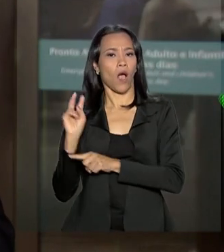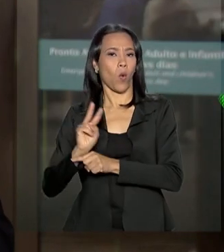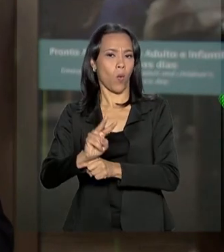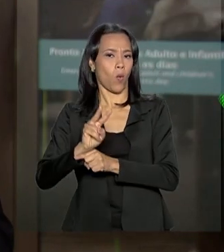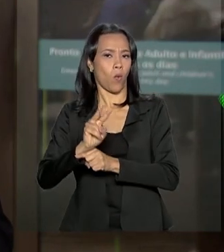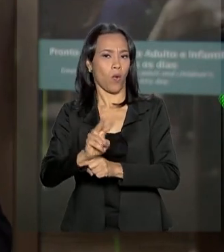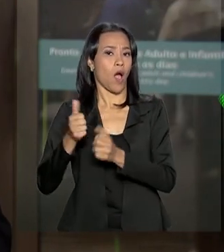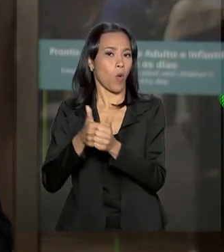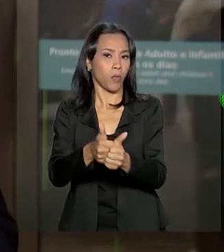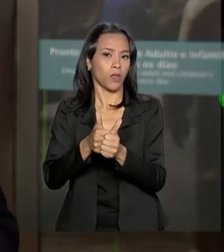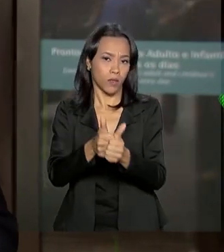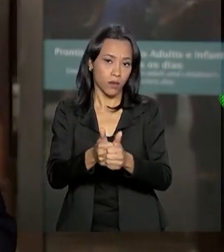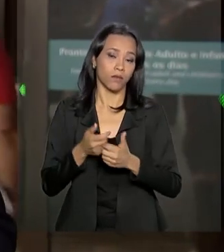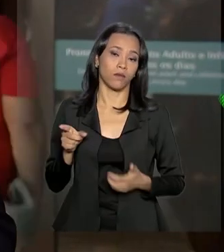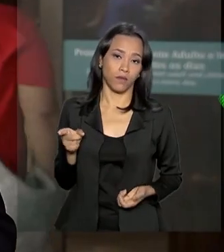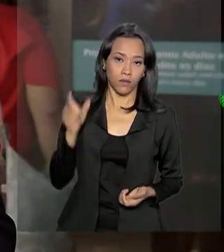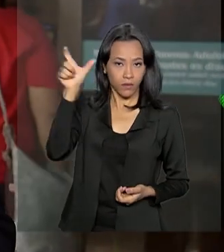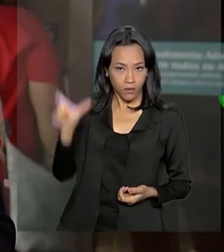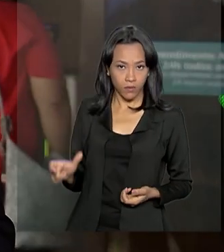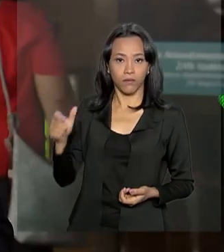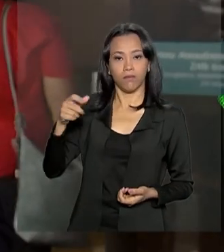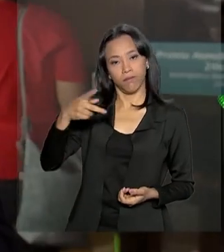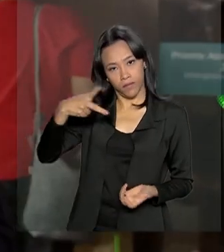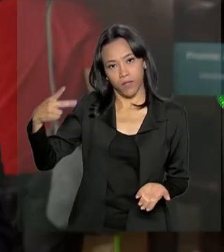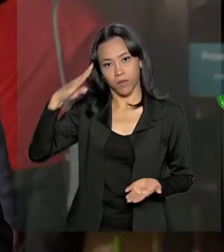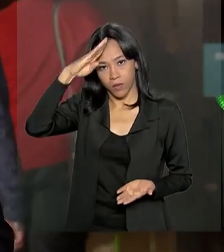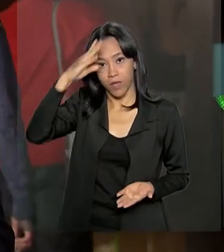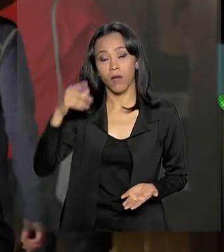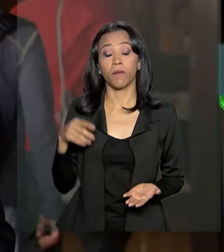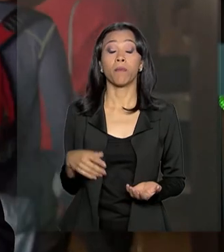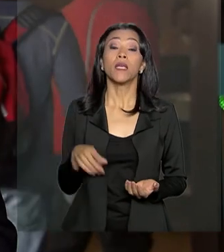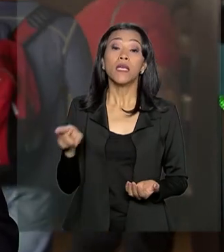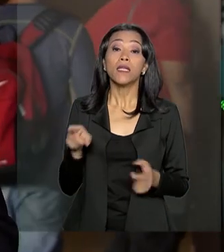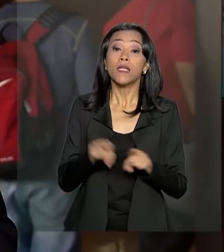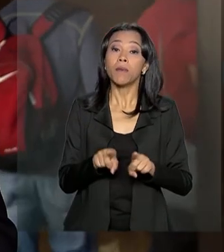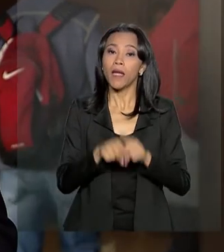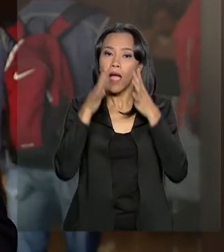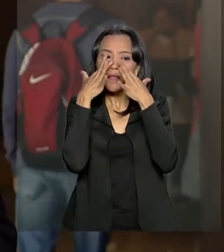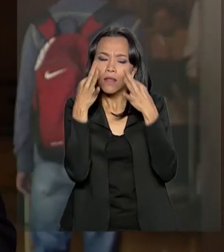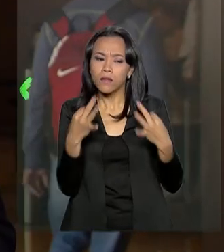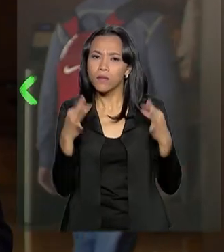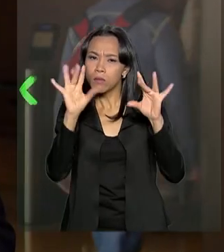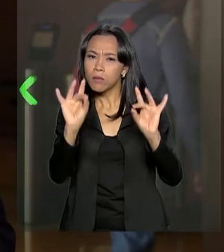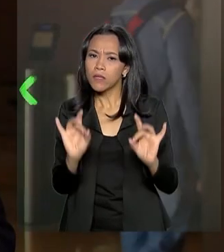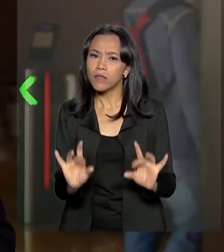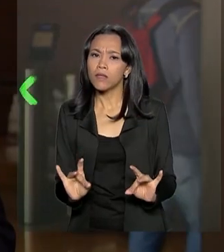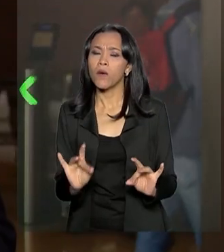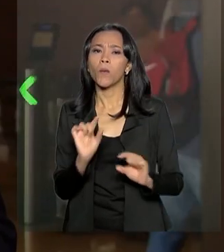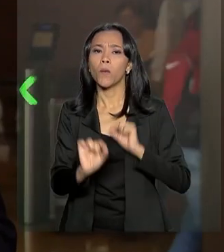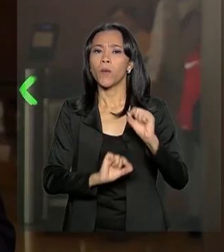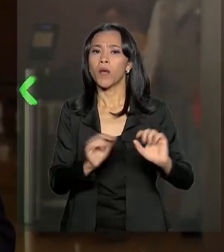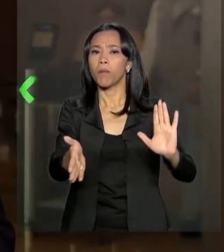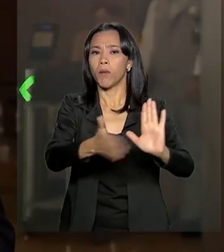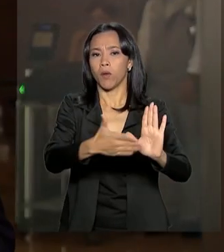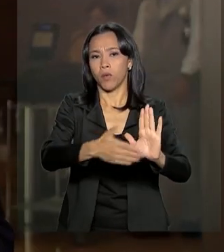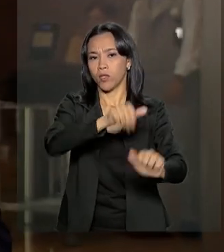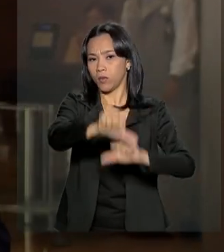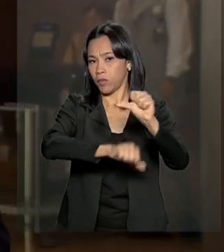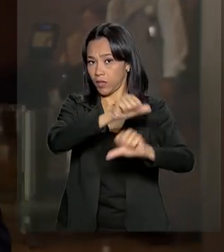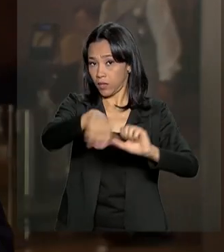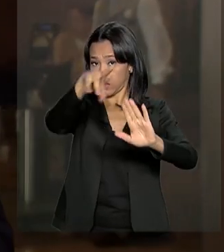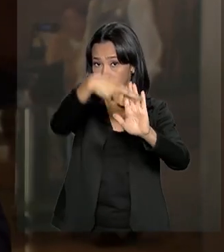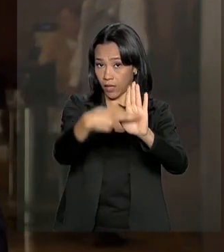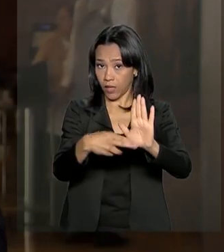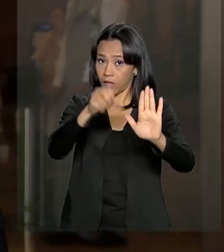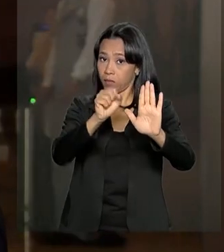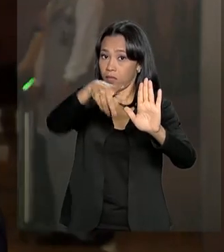pelo governo federal. O presidente tem dedicado especial atenção à proposta de reforma da Previdência, que